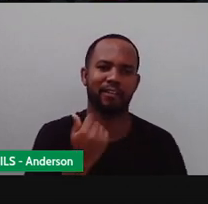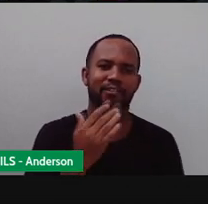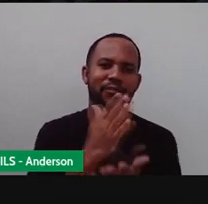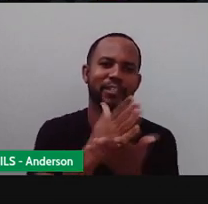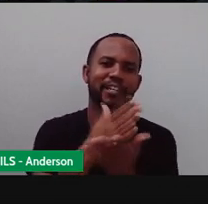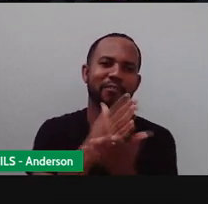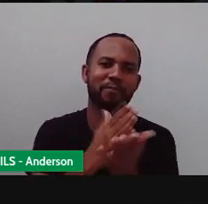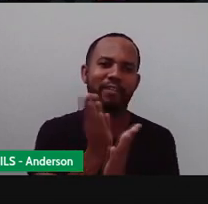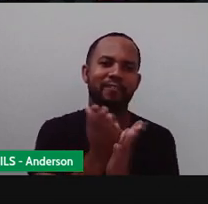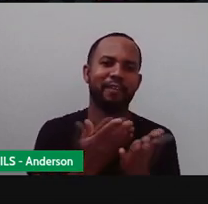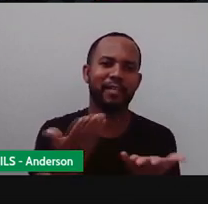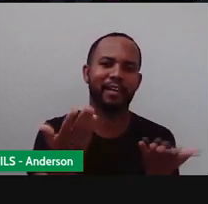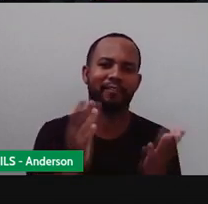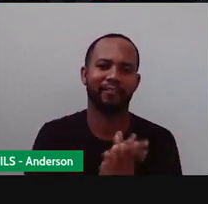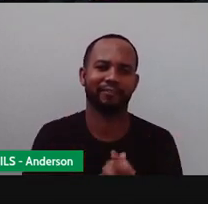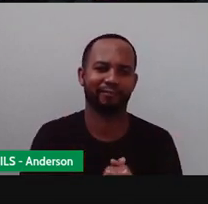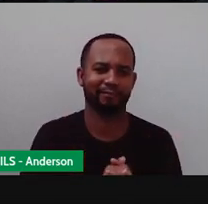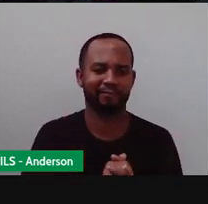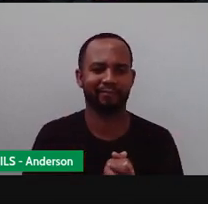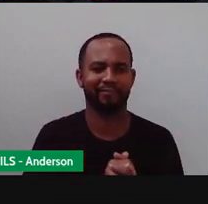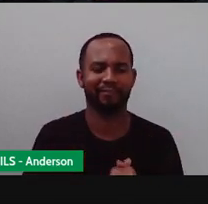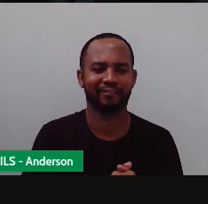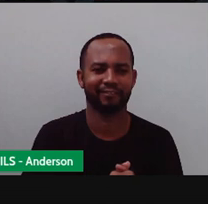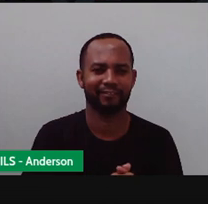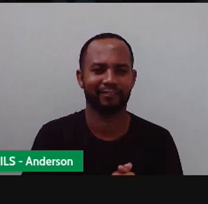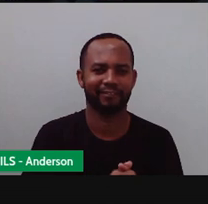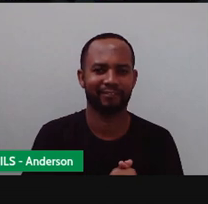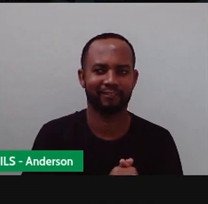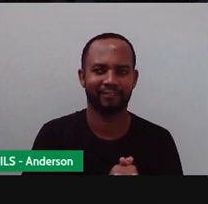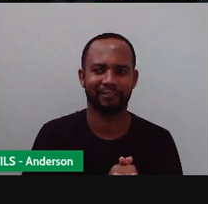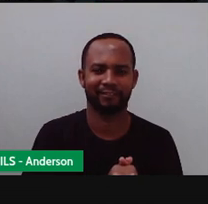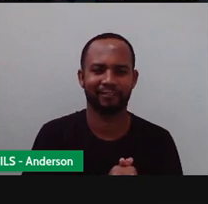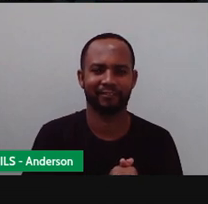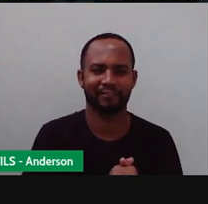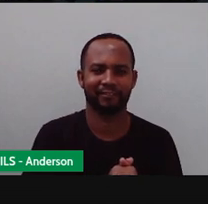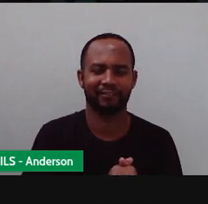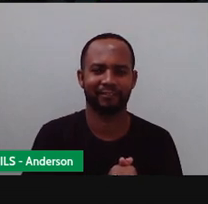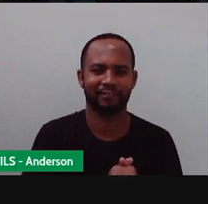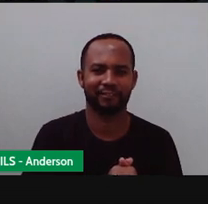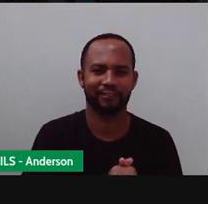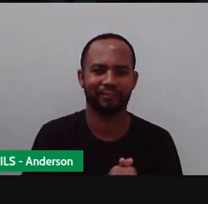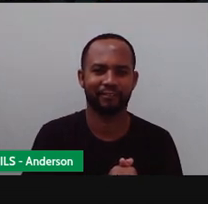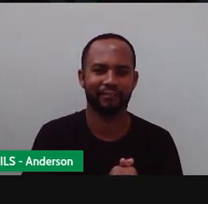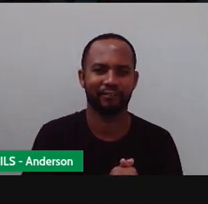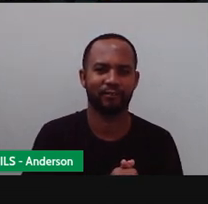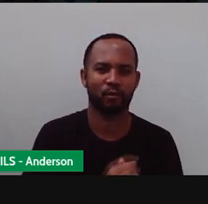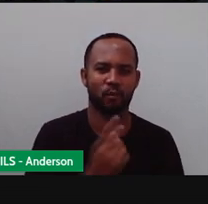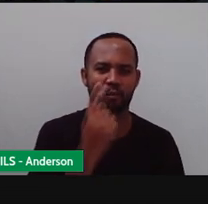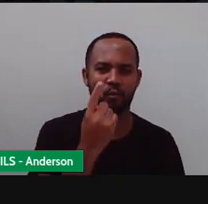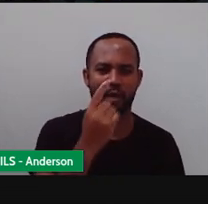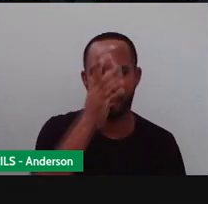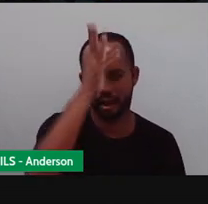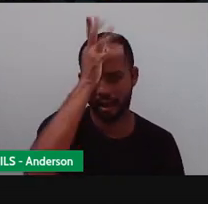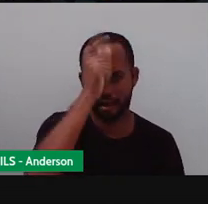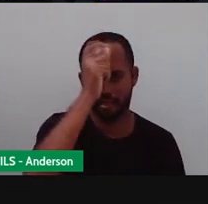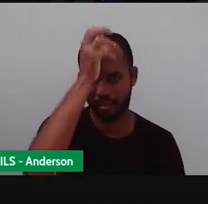Vamos lá. Podia ter dividido com você, né? Vamos lá. Uma galinha